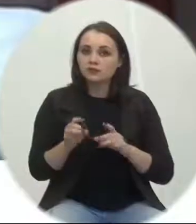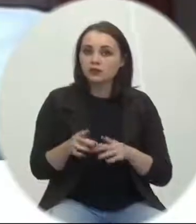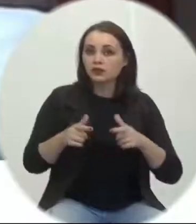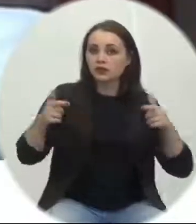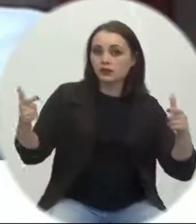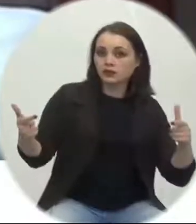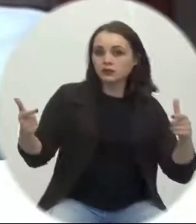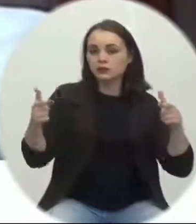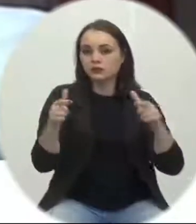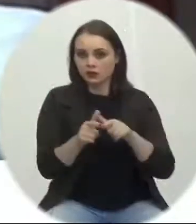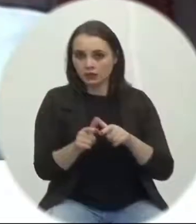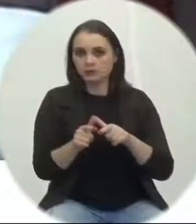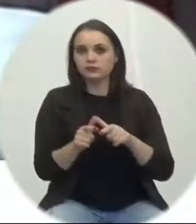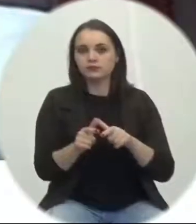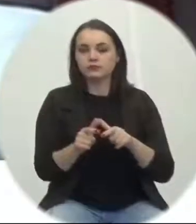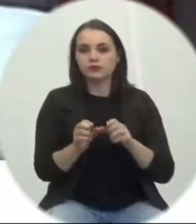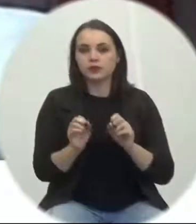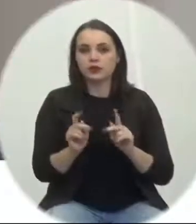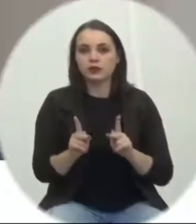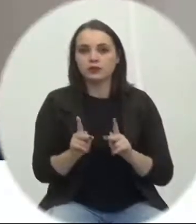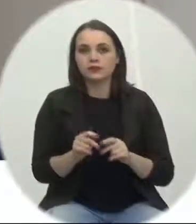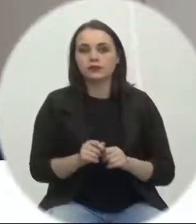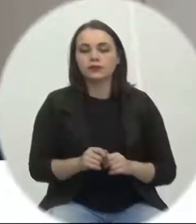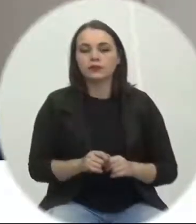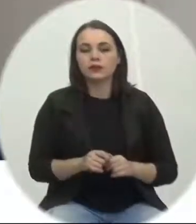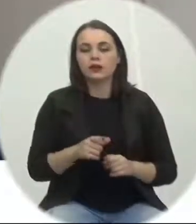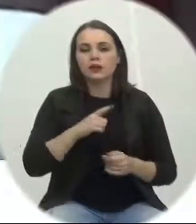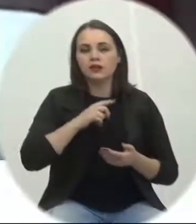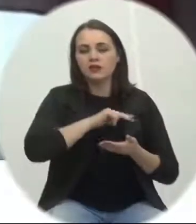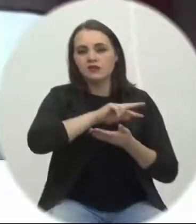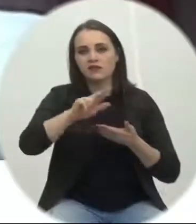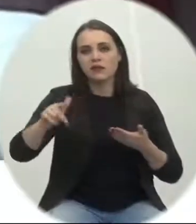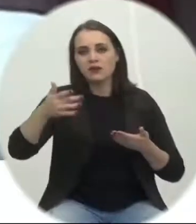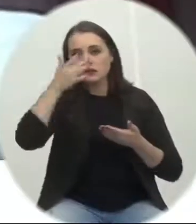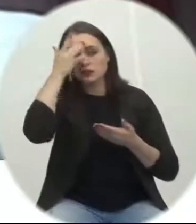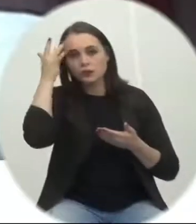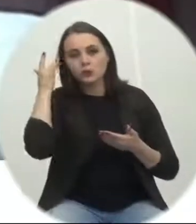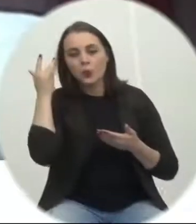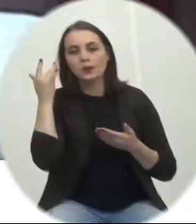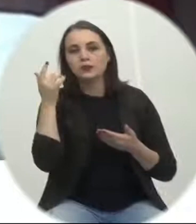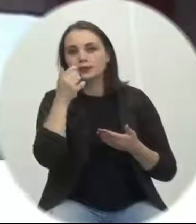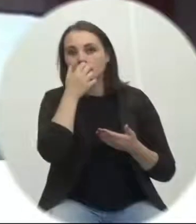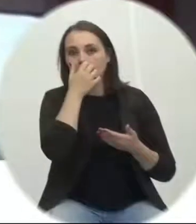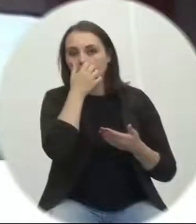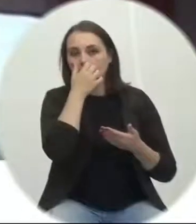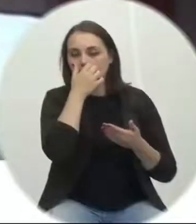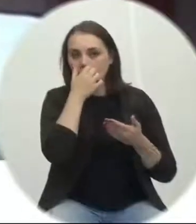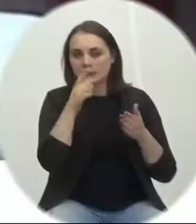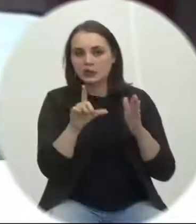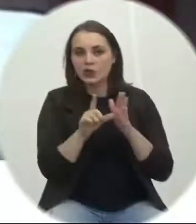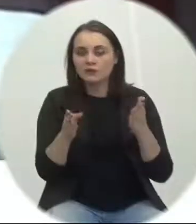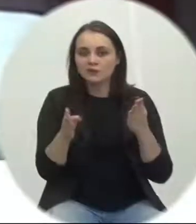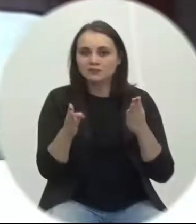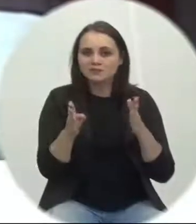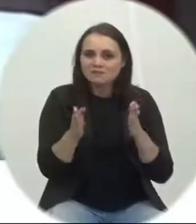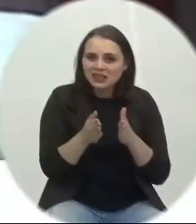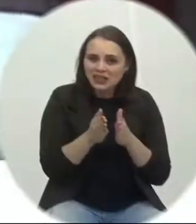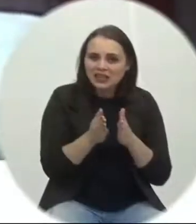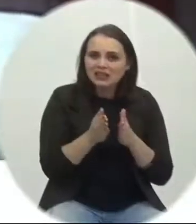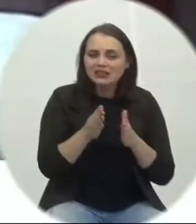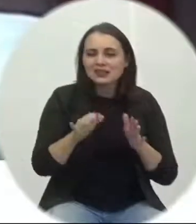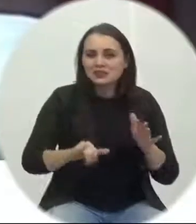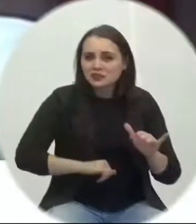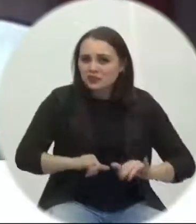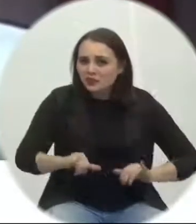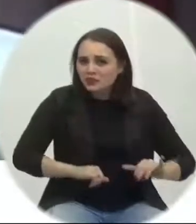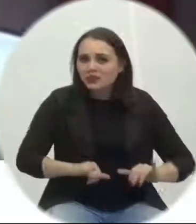pequeno porte. Sei que tem muitos comerciantes de pequeno porte sofrendo muito, às vezes,